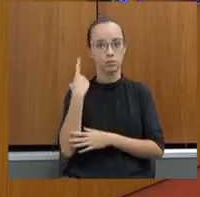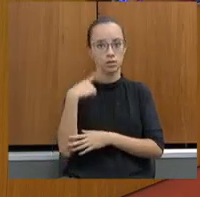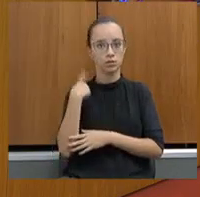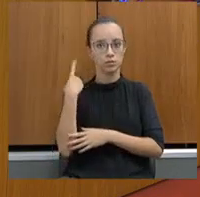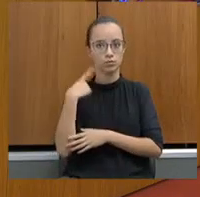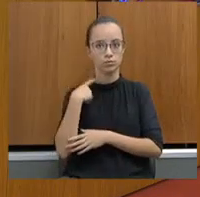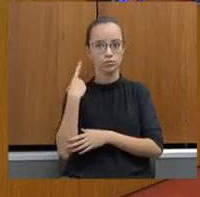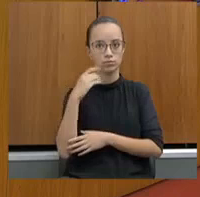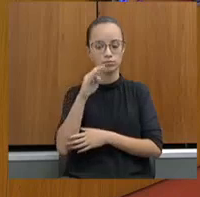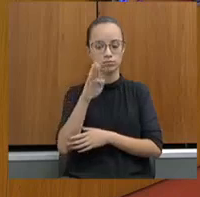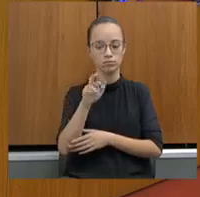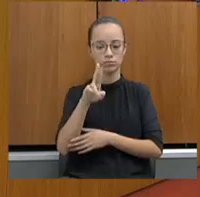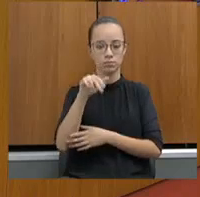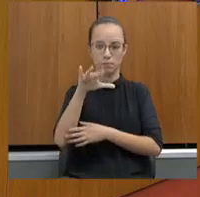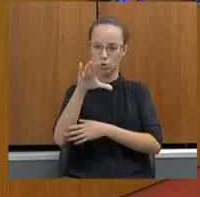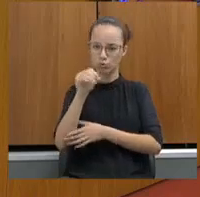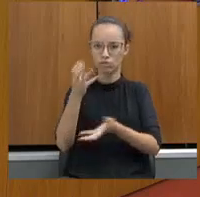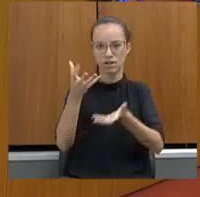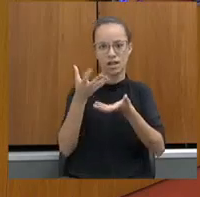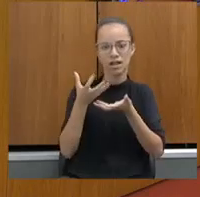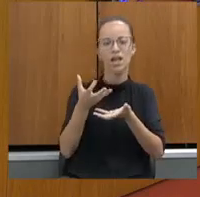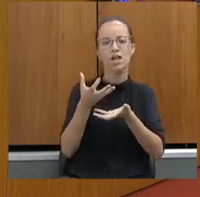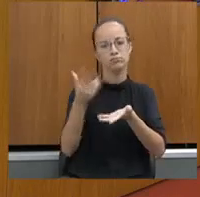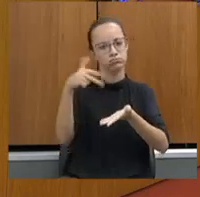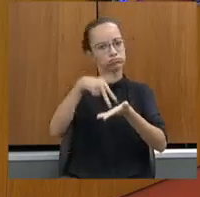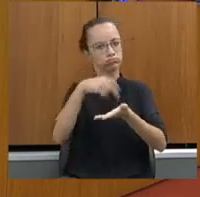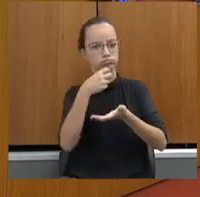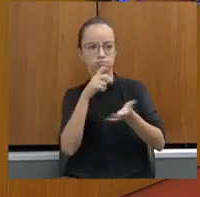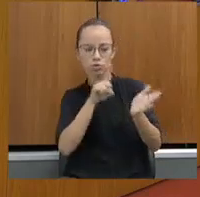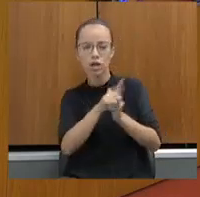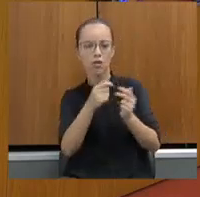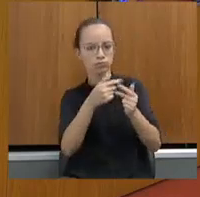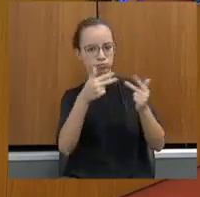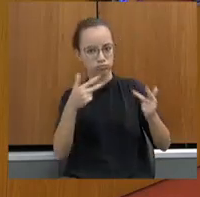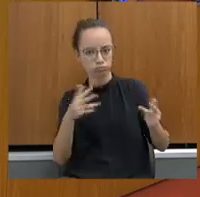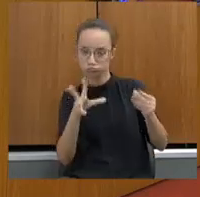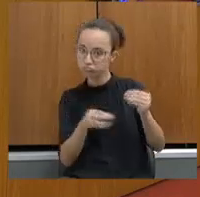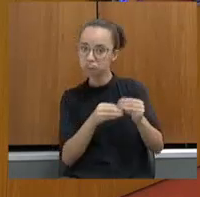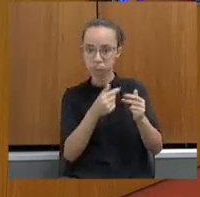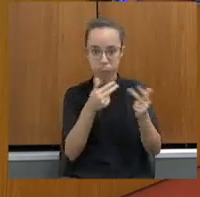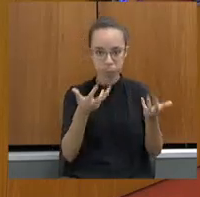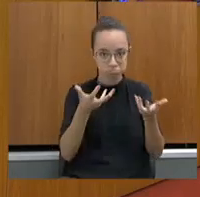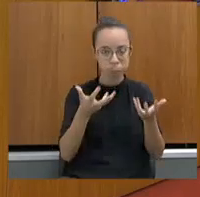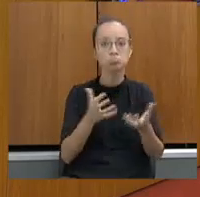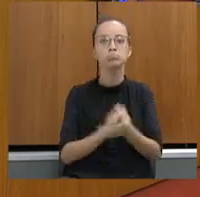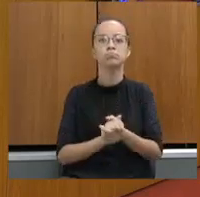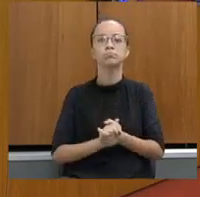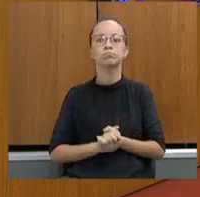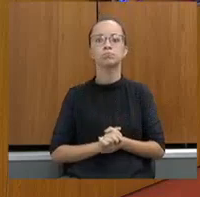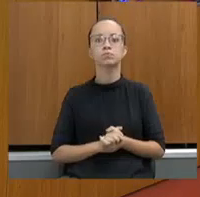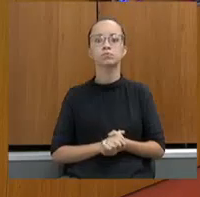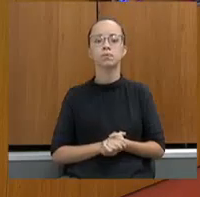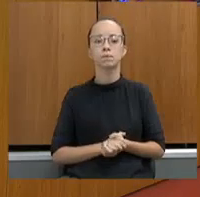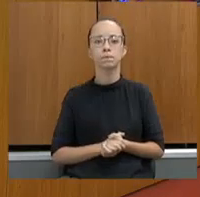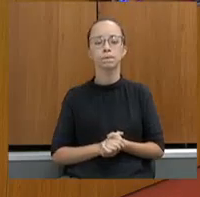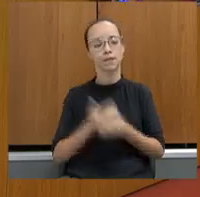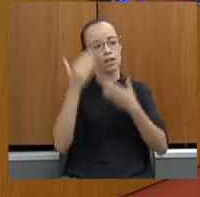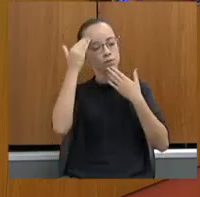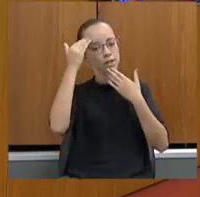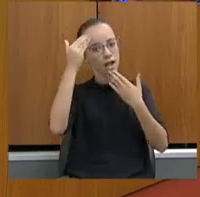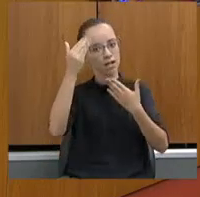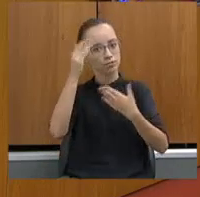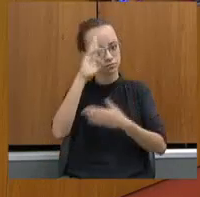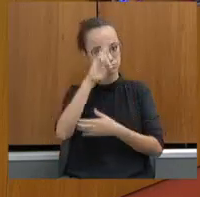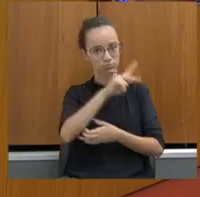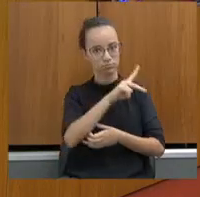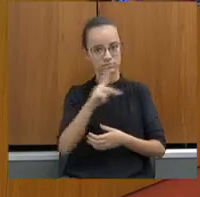deputado Bruno Engles, se deseja fazer alguma colocação, pergunta, consideração. Vossa Excelência tem a palavra. Obrigado, senhor presidente.